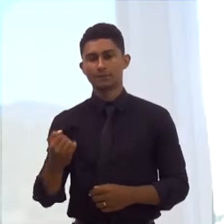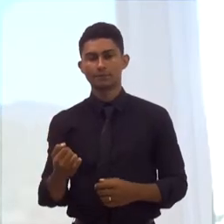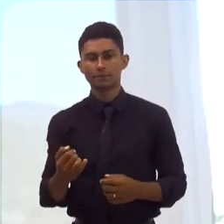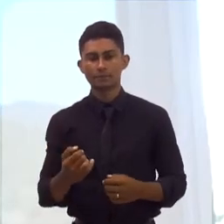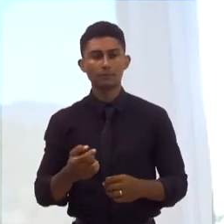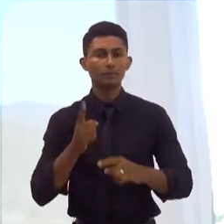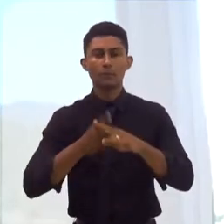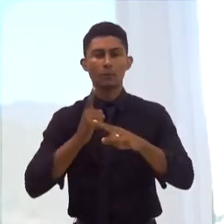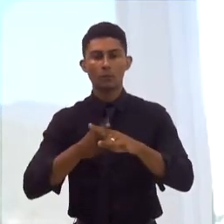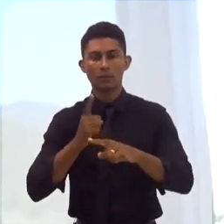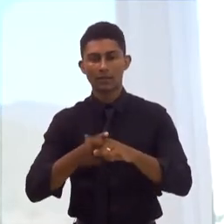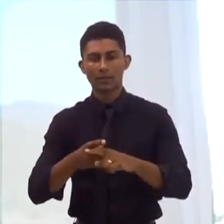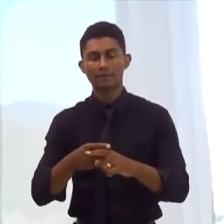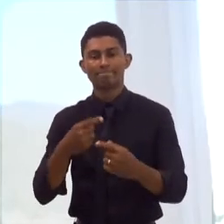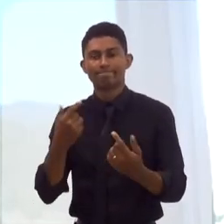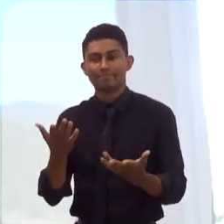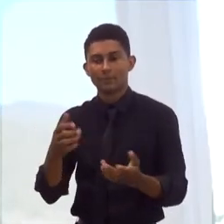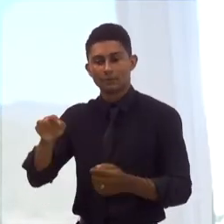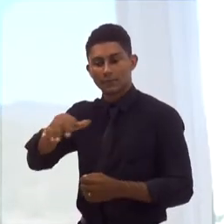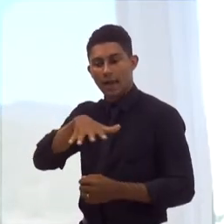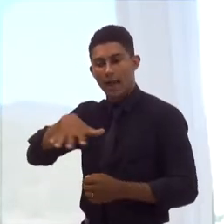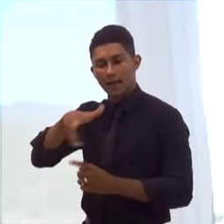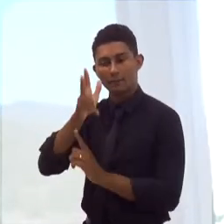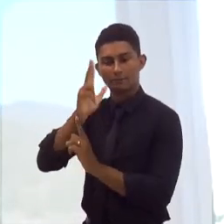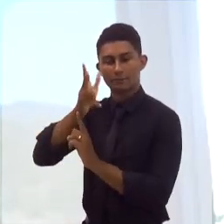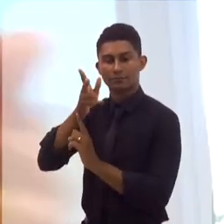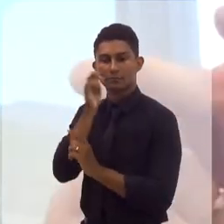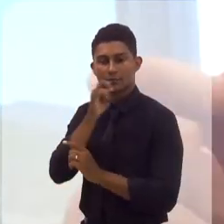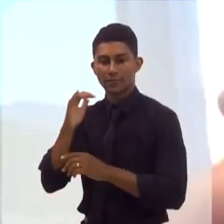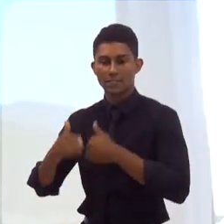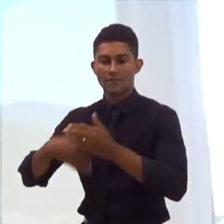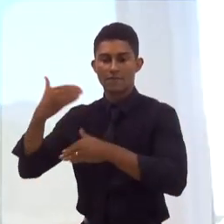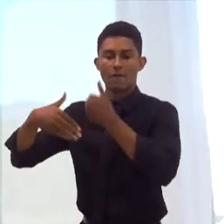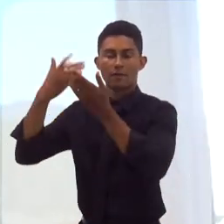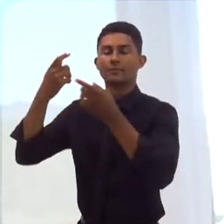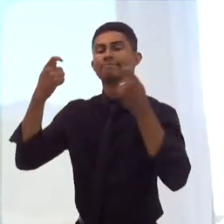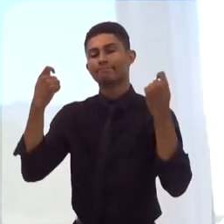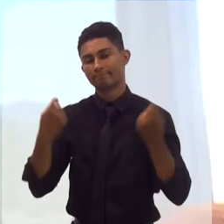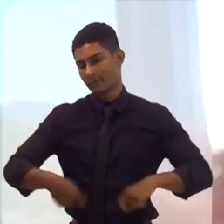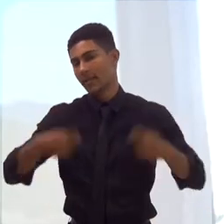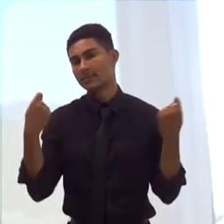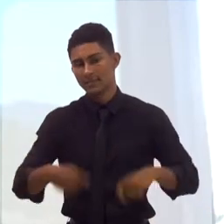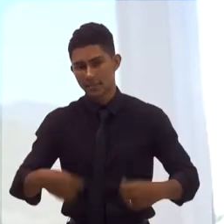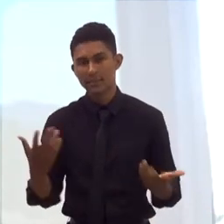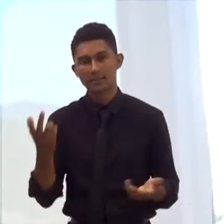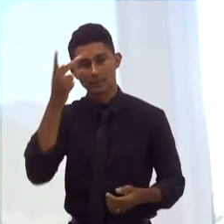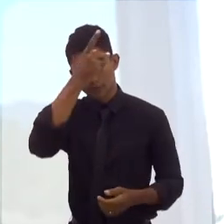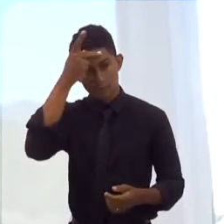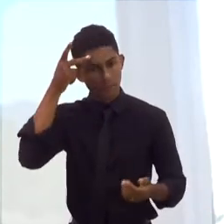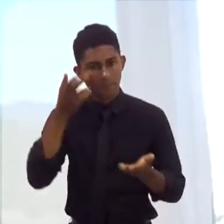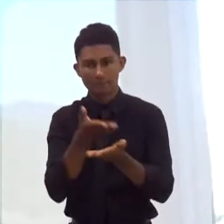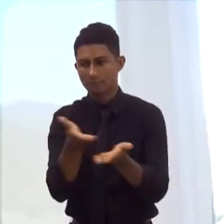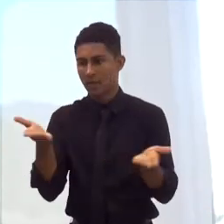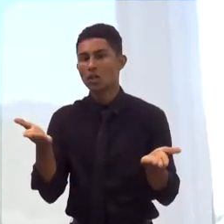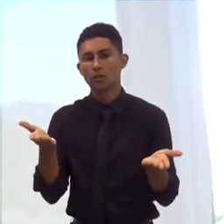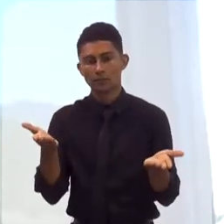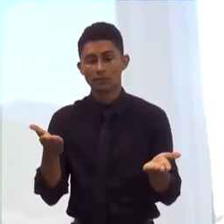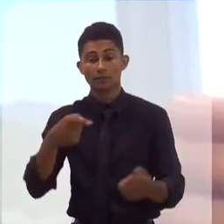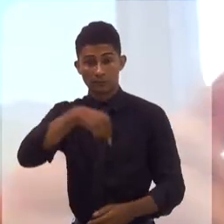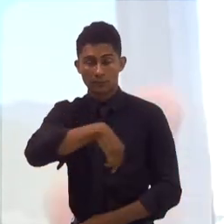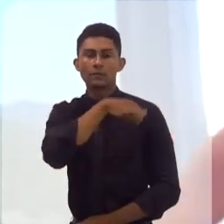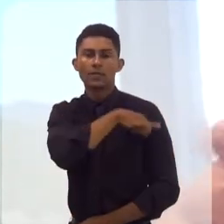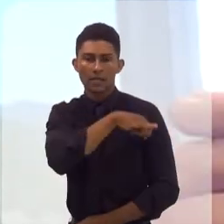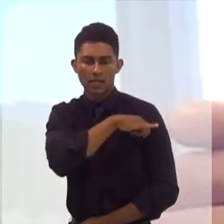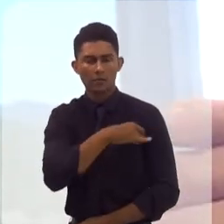para permitir que essa indústria se desenvolva. E o Rio de Janeiro novamente tem diferenciais únicos,